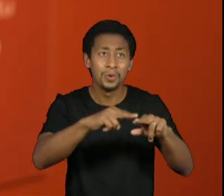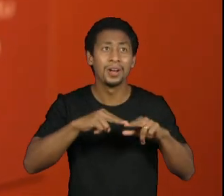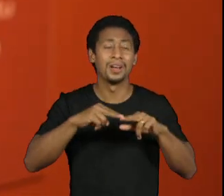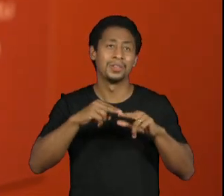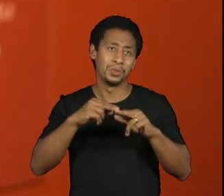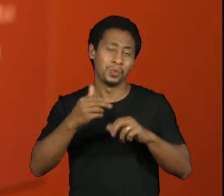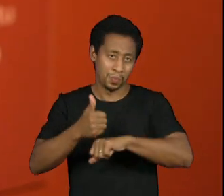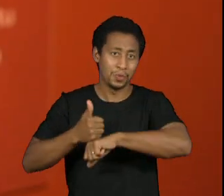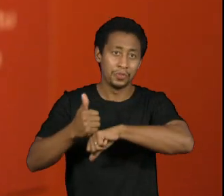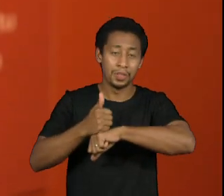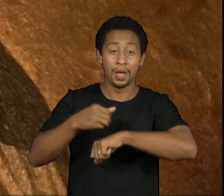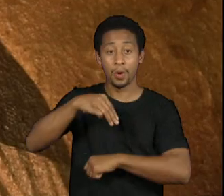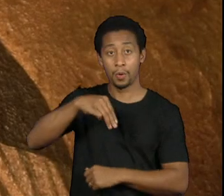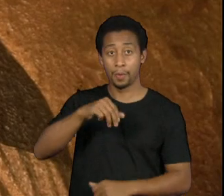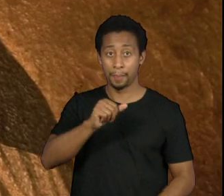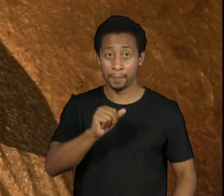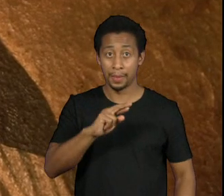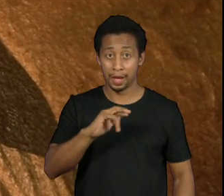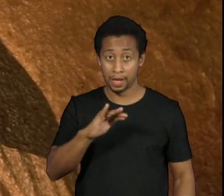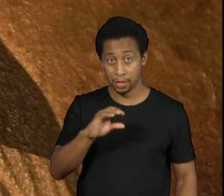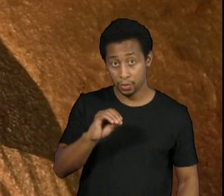negação do padre Jesuíno.